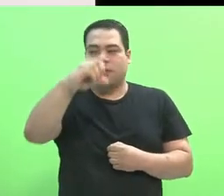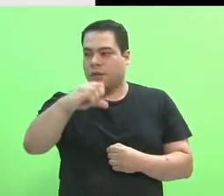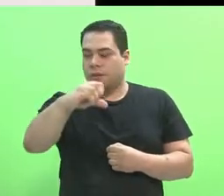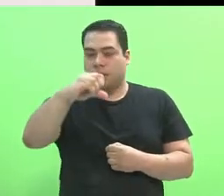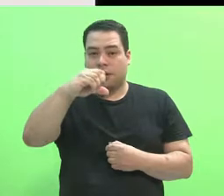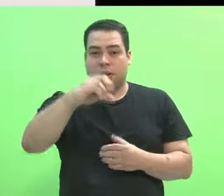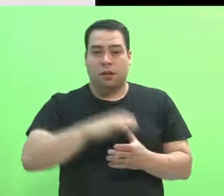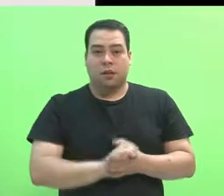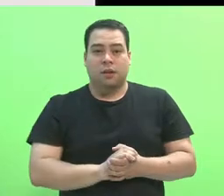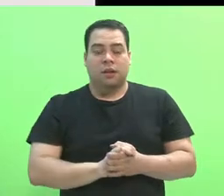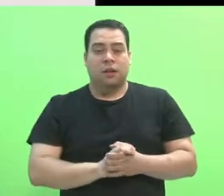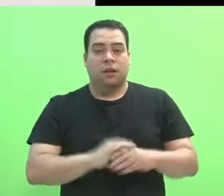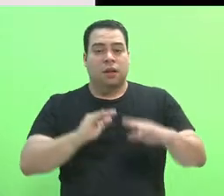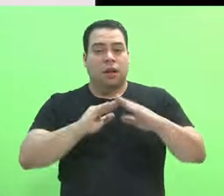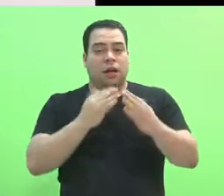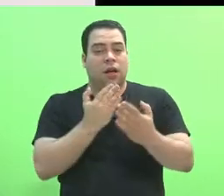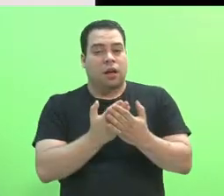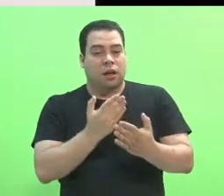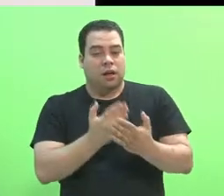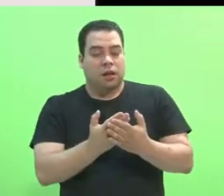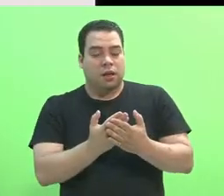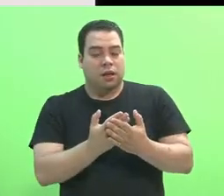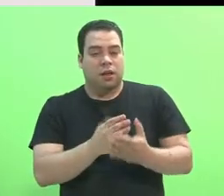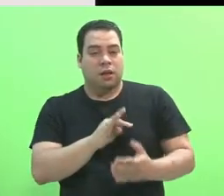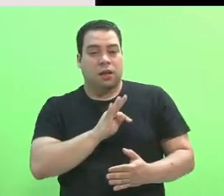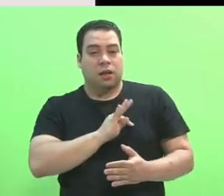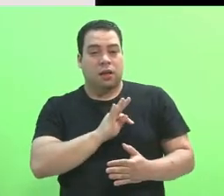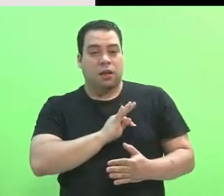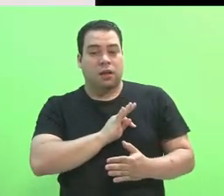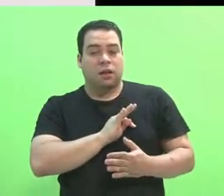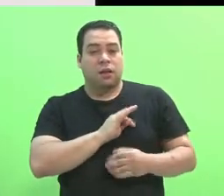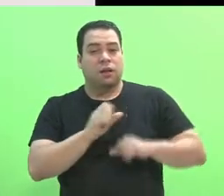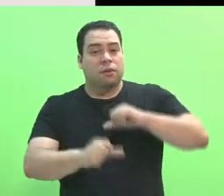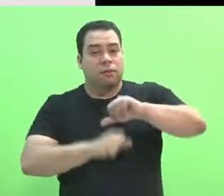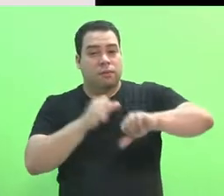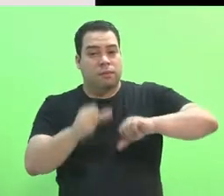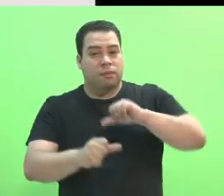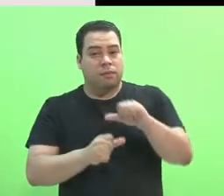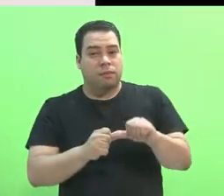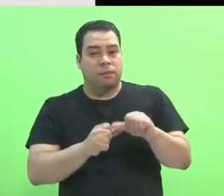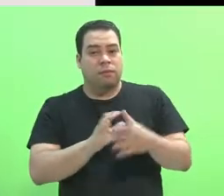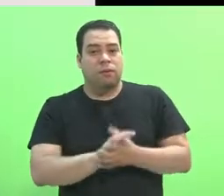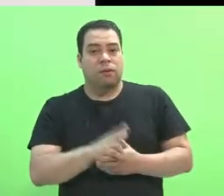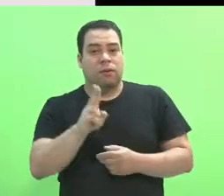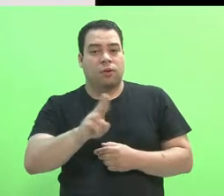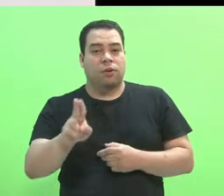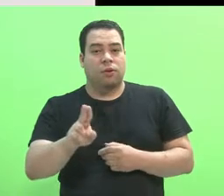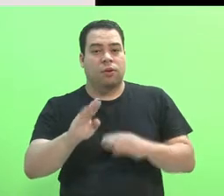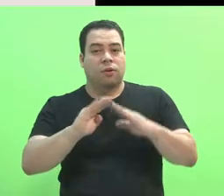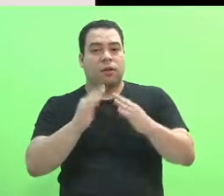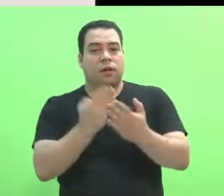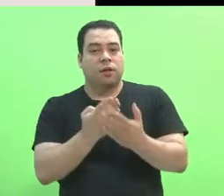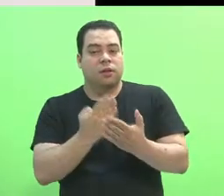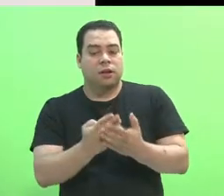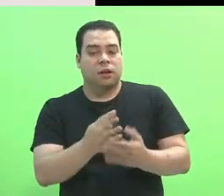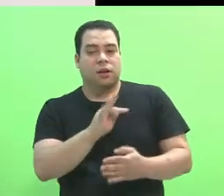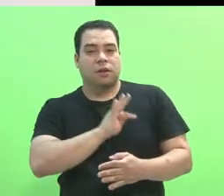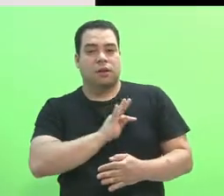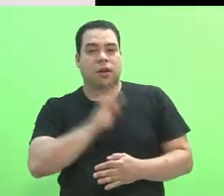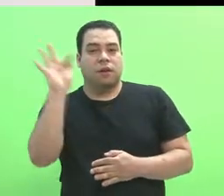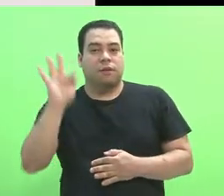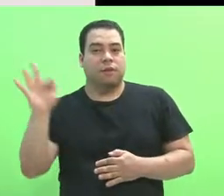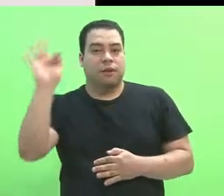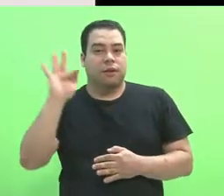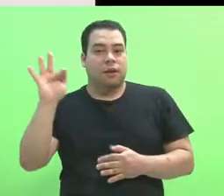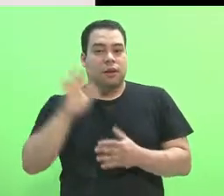as escolas industriais e técnicas foram transformadas em escolas técnicas federais e ganharam a autonomia